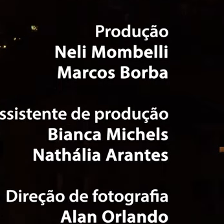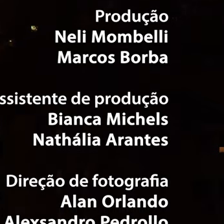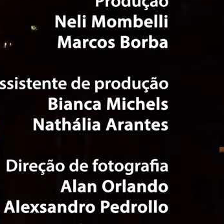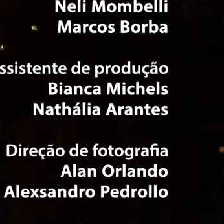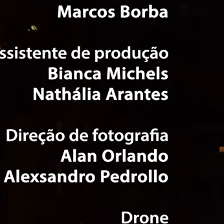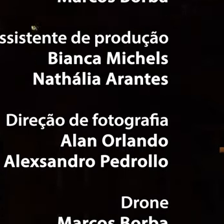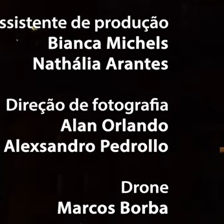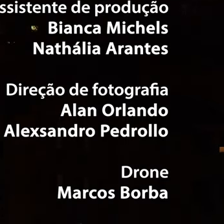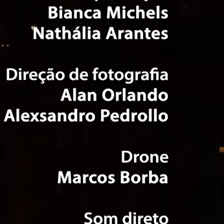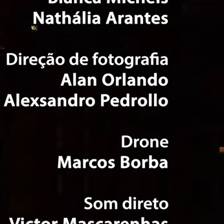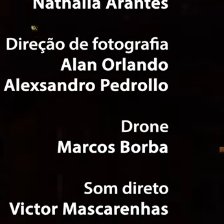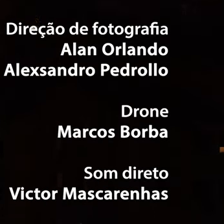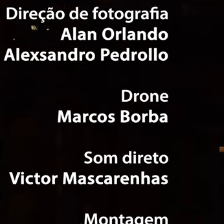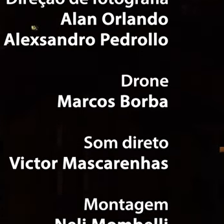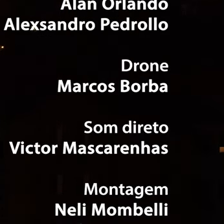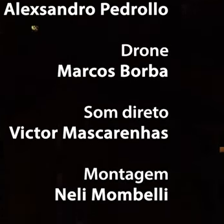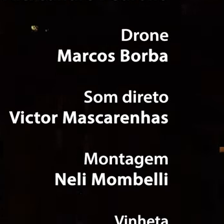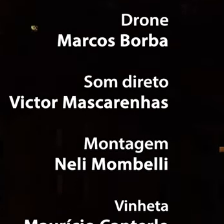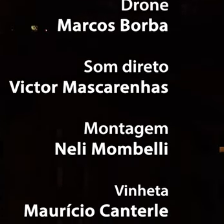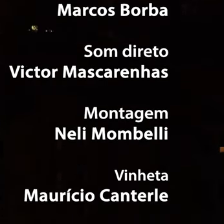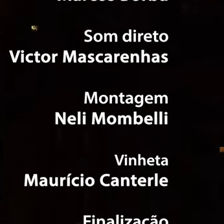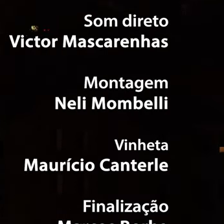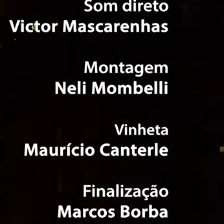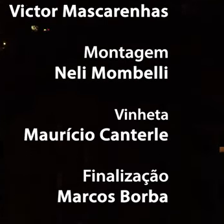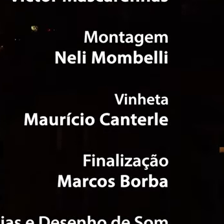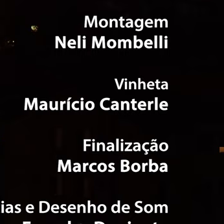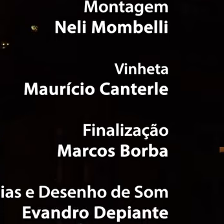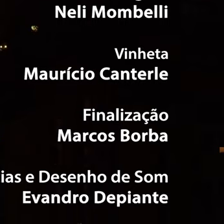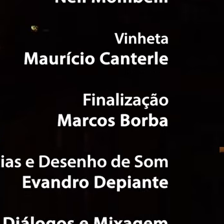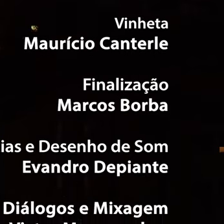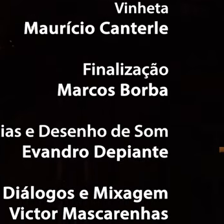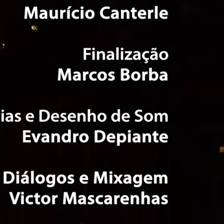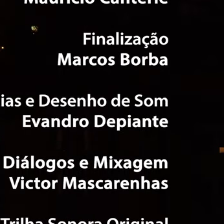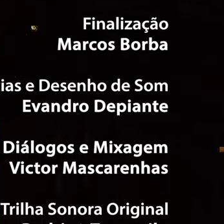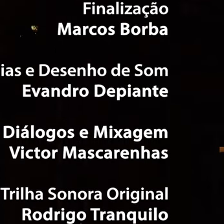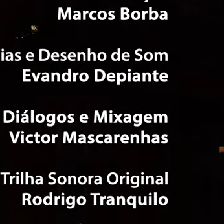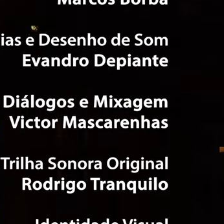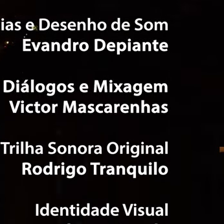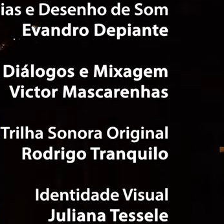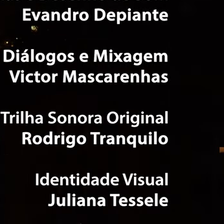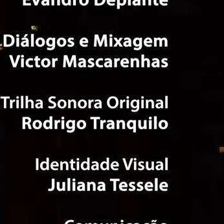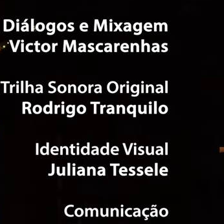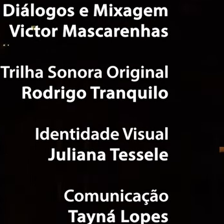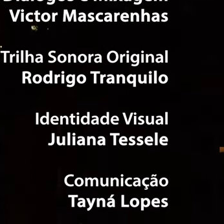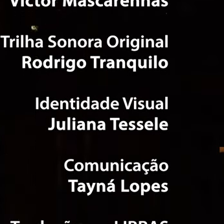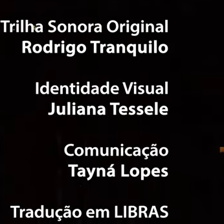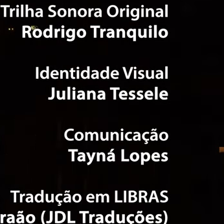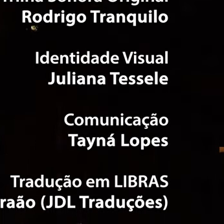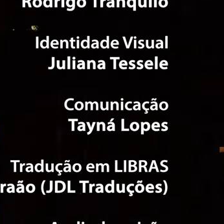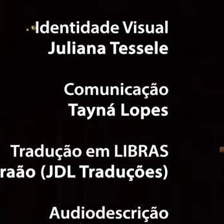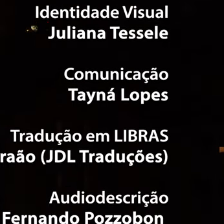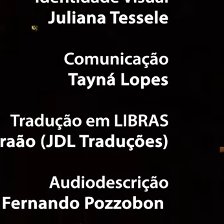Do Rio Grande do Sul Logomarcas O que tem passado Realização TV Ovo Financiamento Procultura Governo do estado Do Rio Grande do Sul Créditos finais O que tem passado